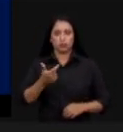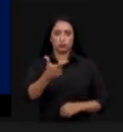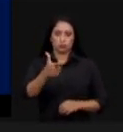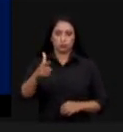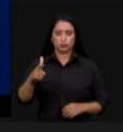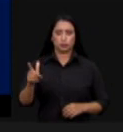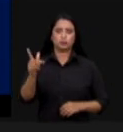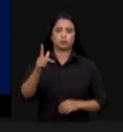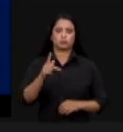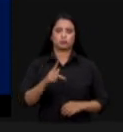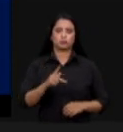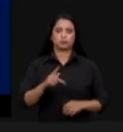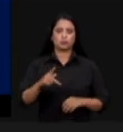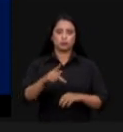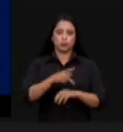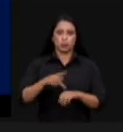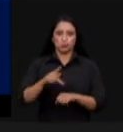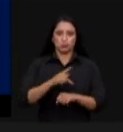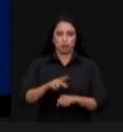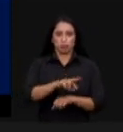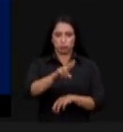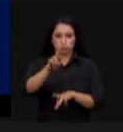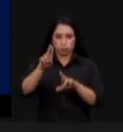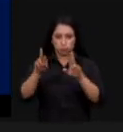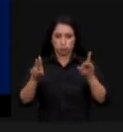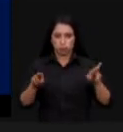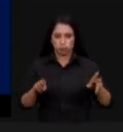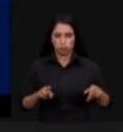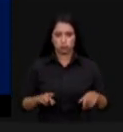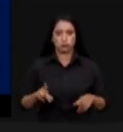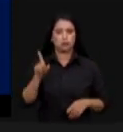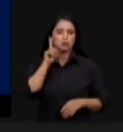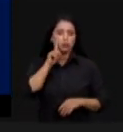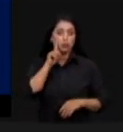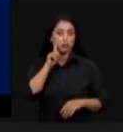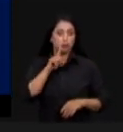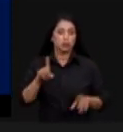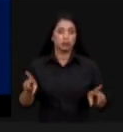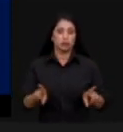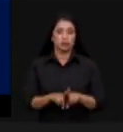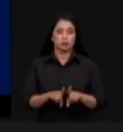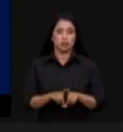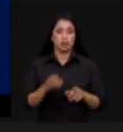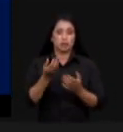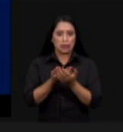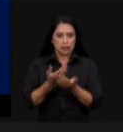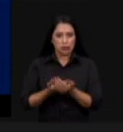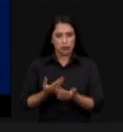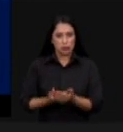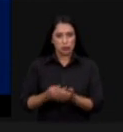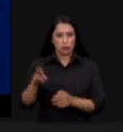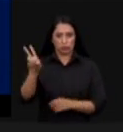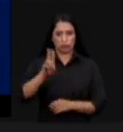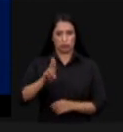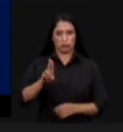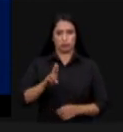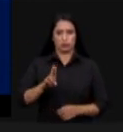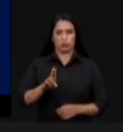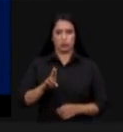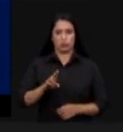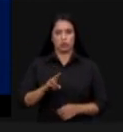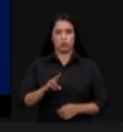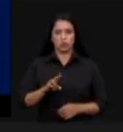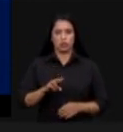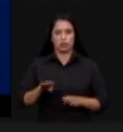Brasil, Canadá, China, França, Alemanha e Estados Unidos. Conclusão do estudo, o que é de ciência comum,